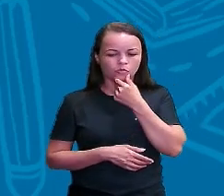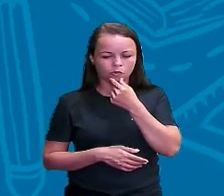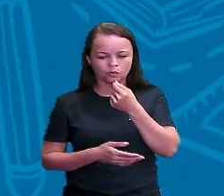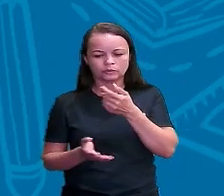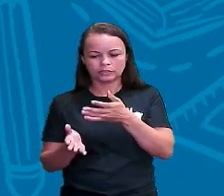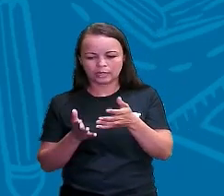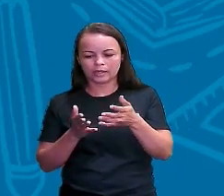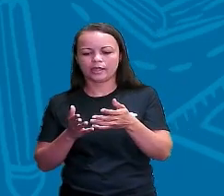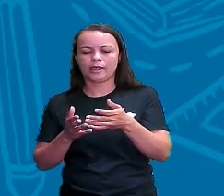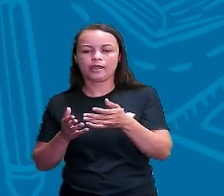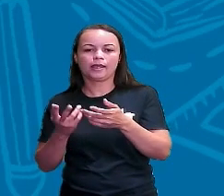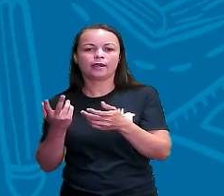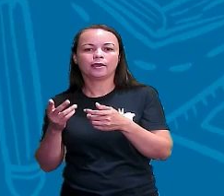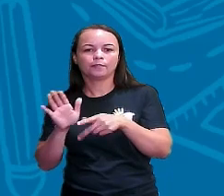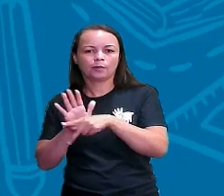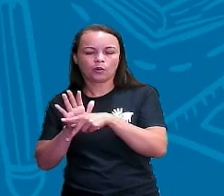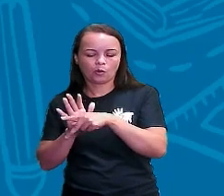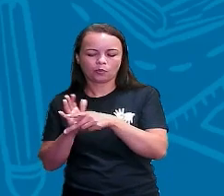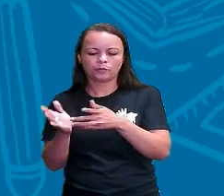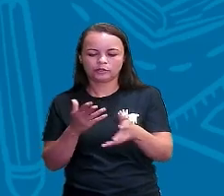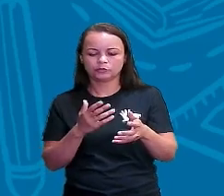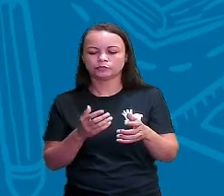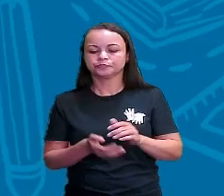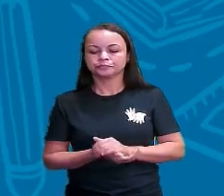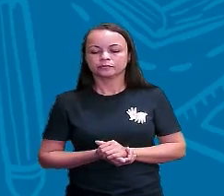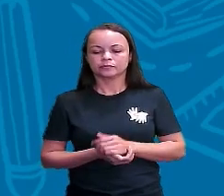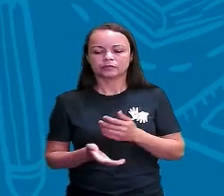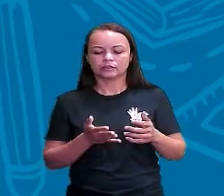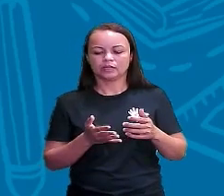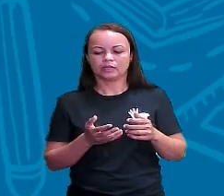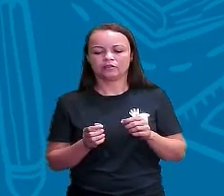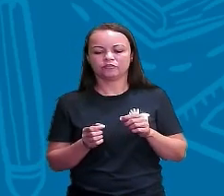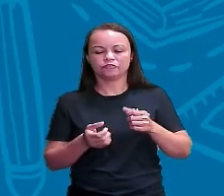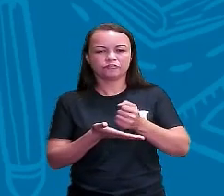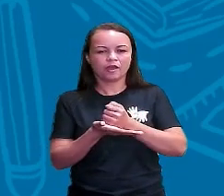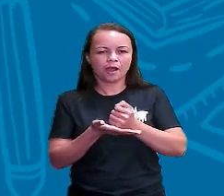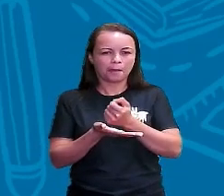farmácia aí ele seria próprio, né? Supermercado também comum.